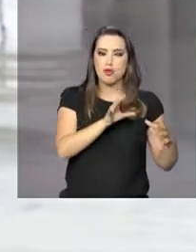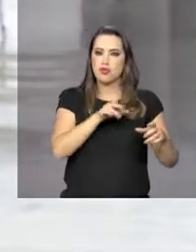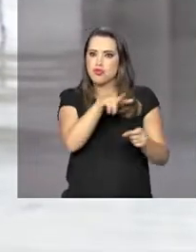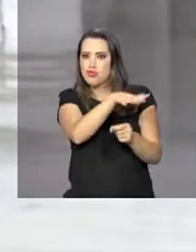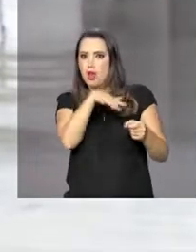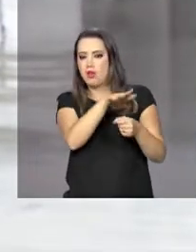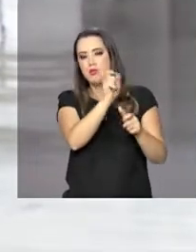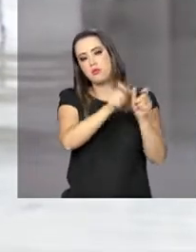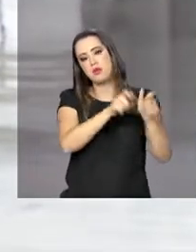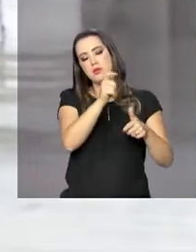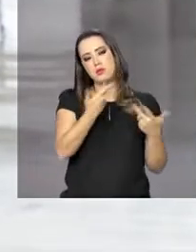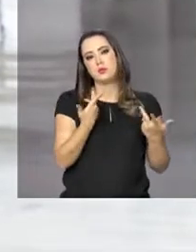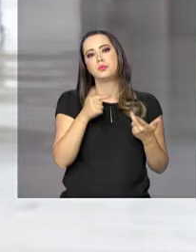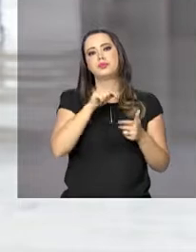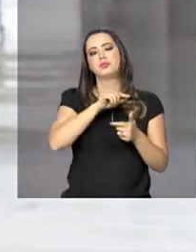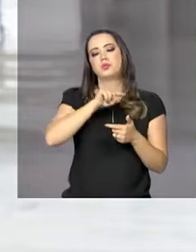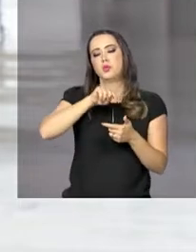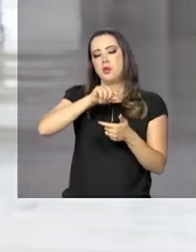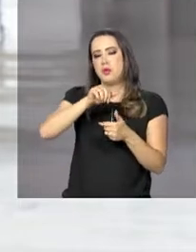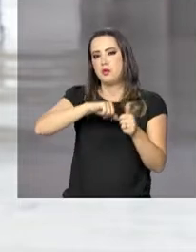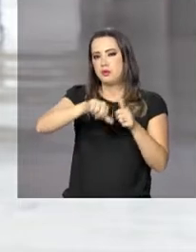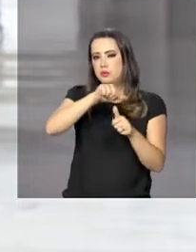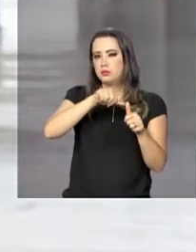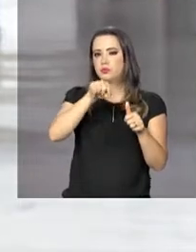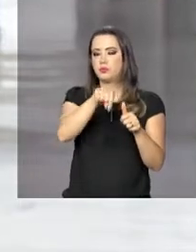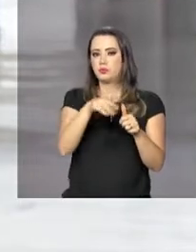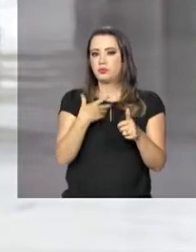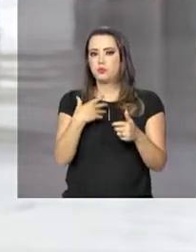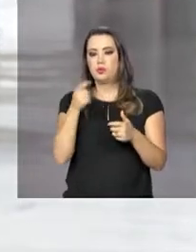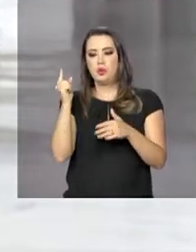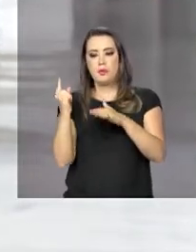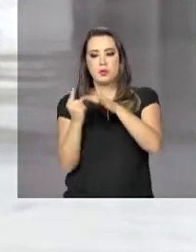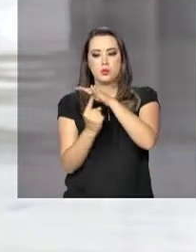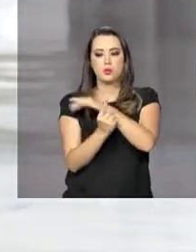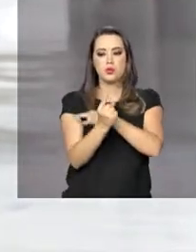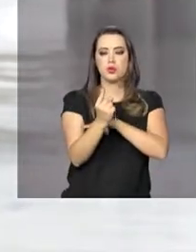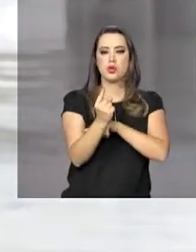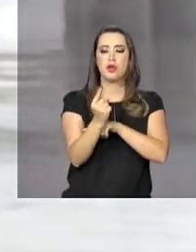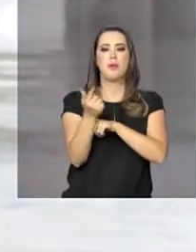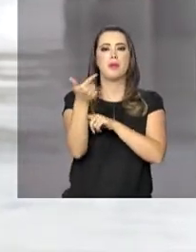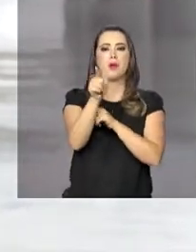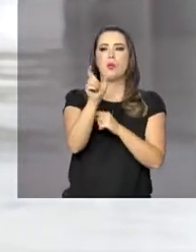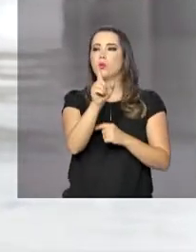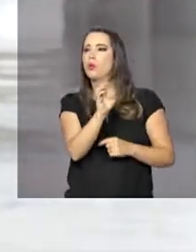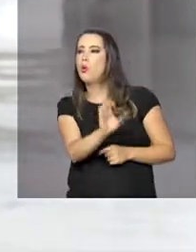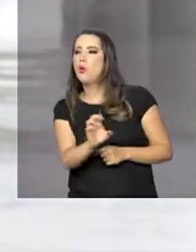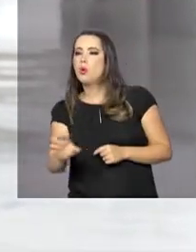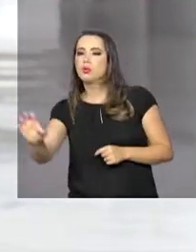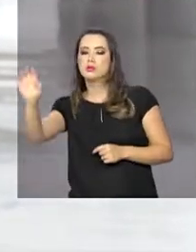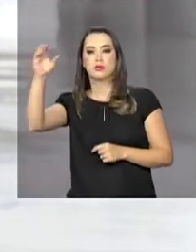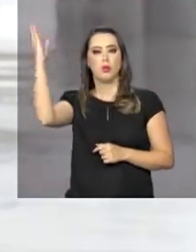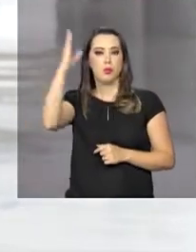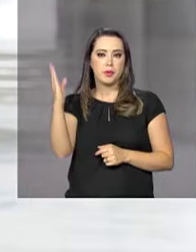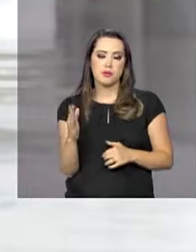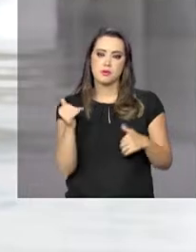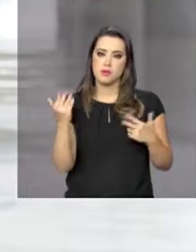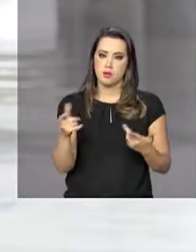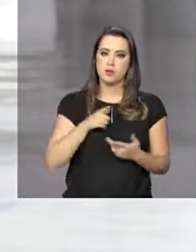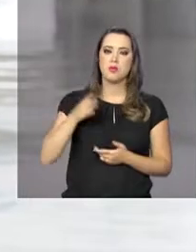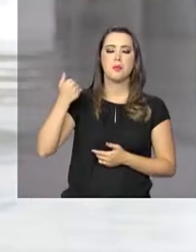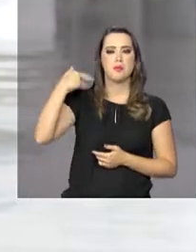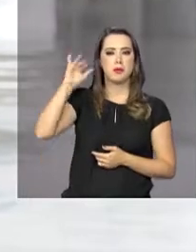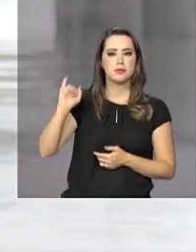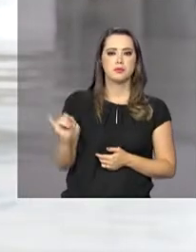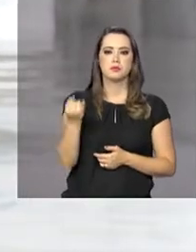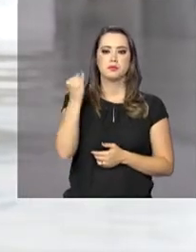imigrantes não conseguem se inserir com rapidez na sociedade. Então eles são transferidos para outras unidades da federação onde tem mais